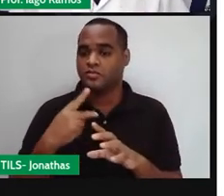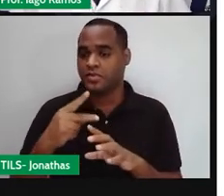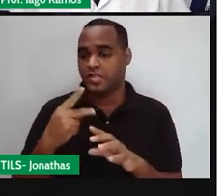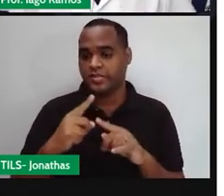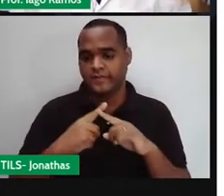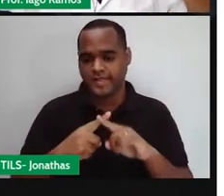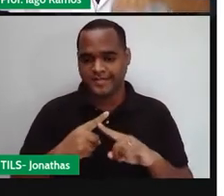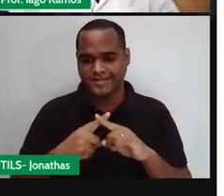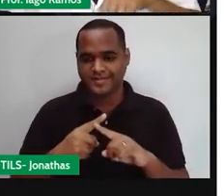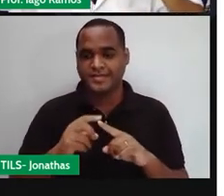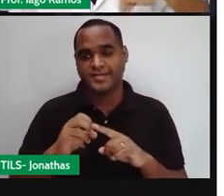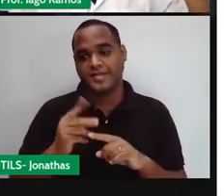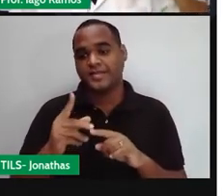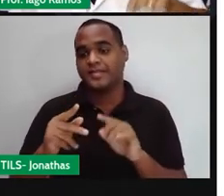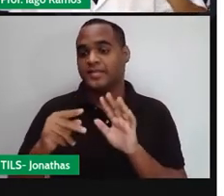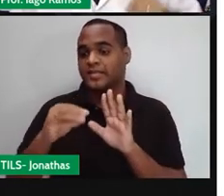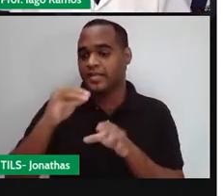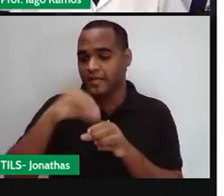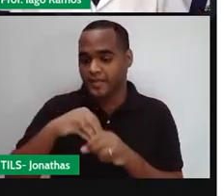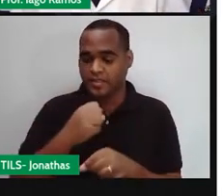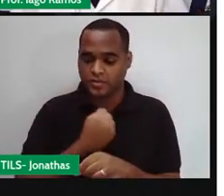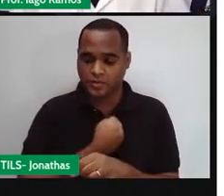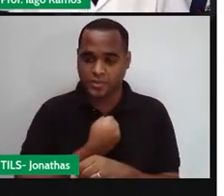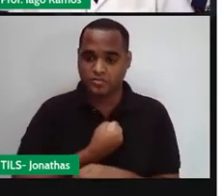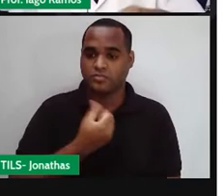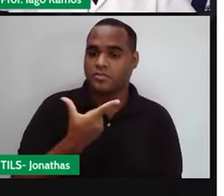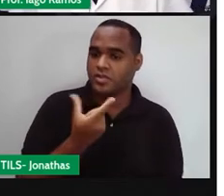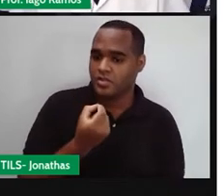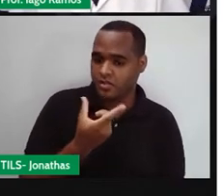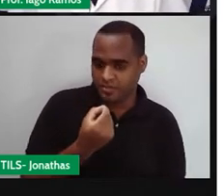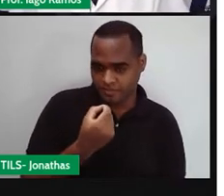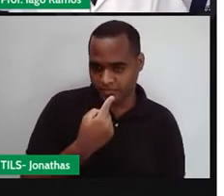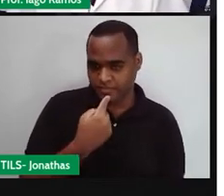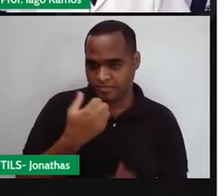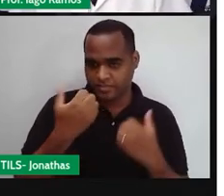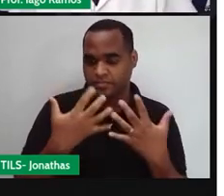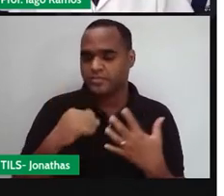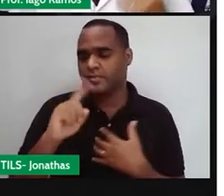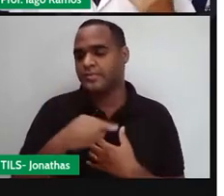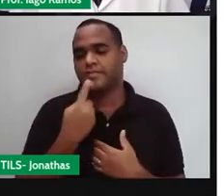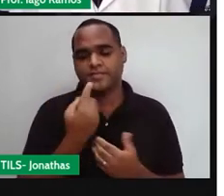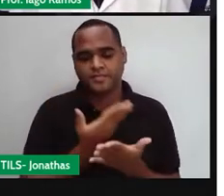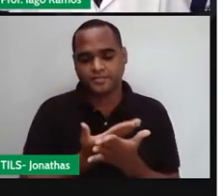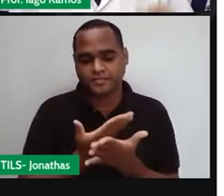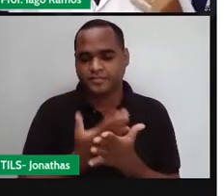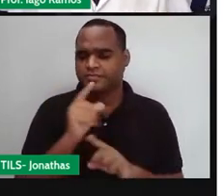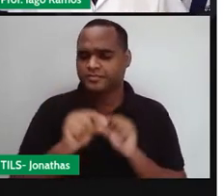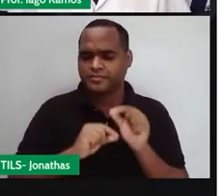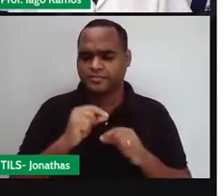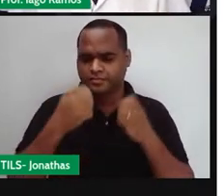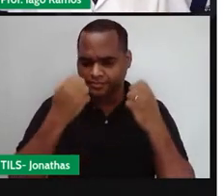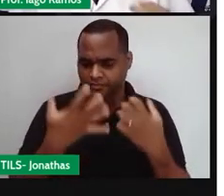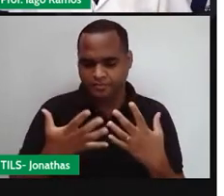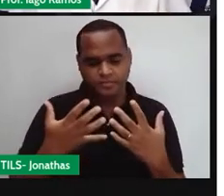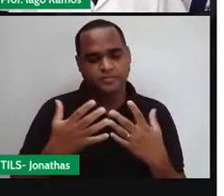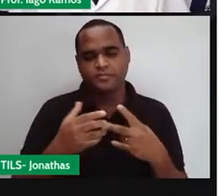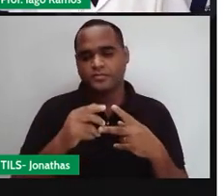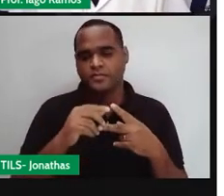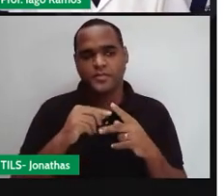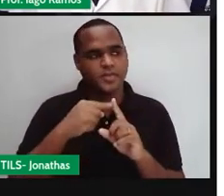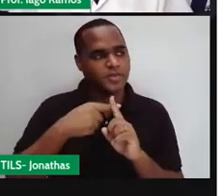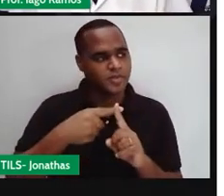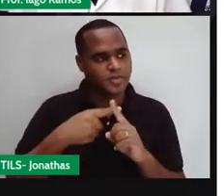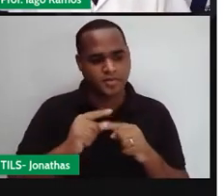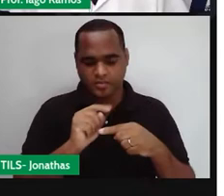conta de vezes, e nessa aula de número 20, a gente vai estudar a divisão com números inteiros,